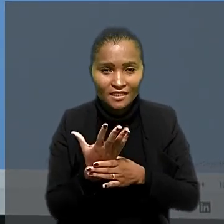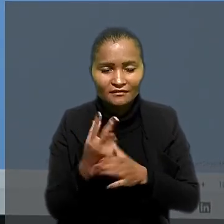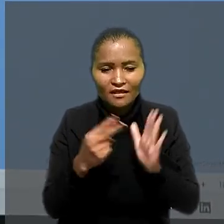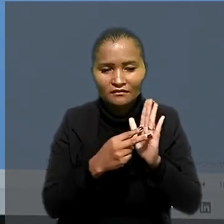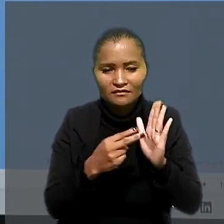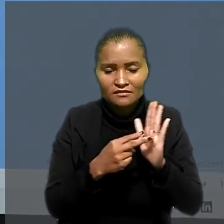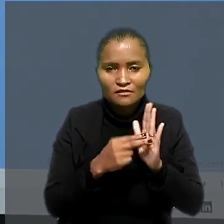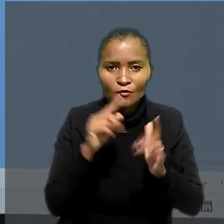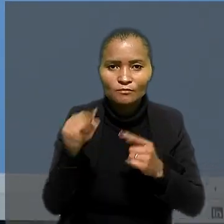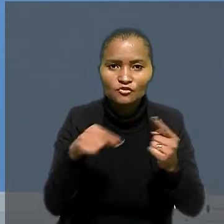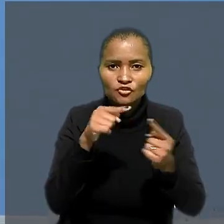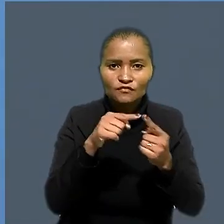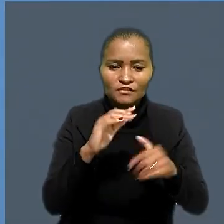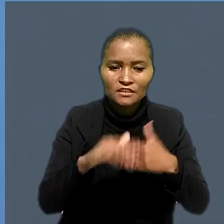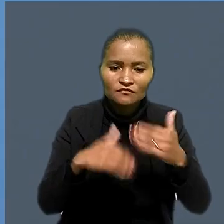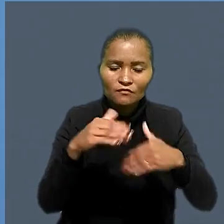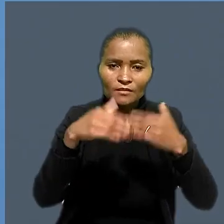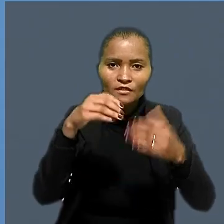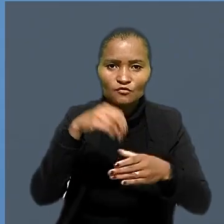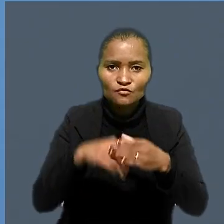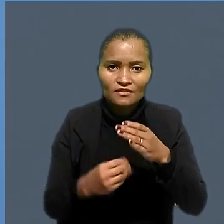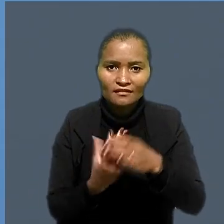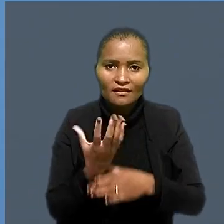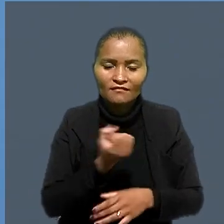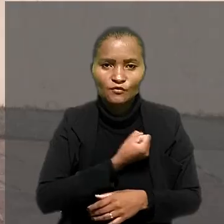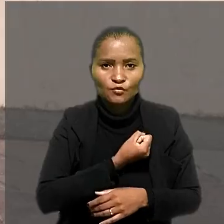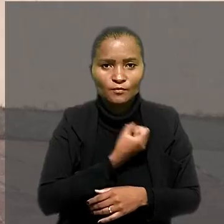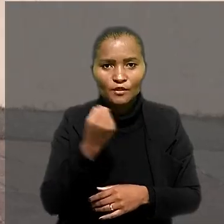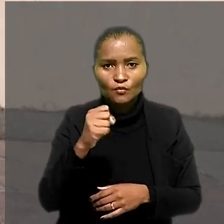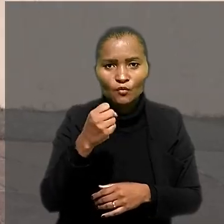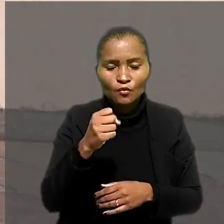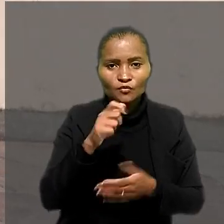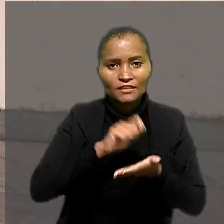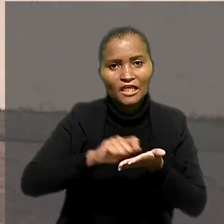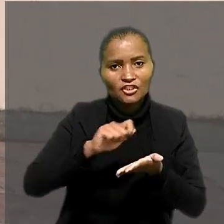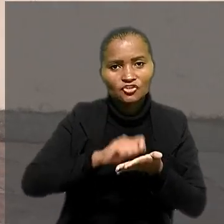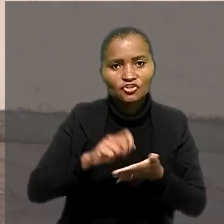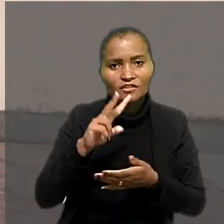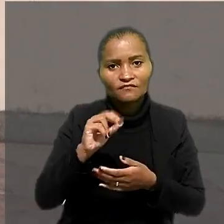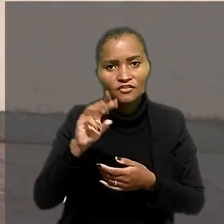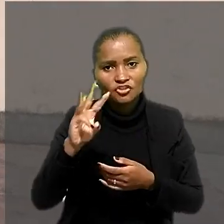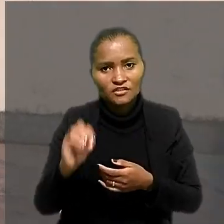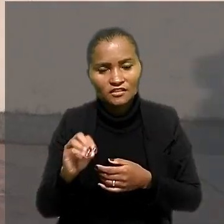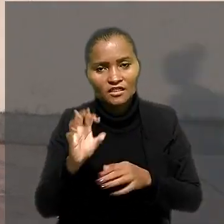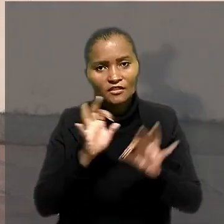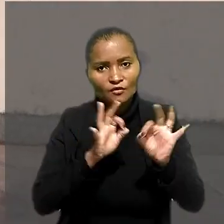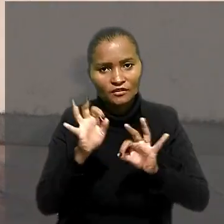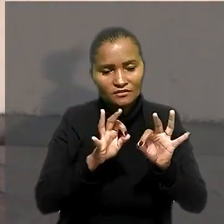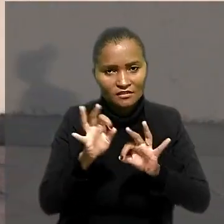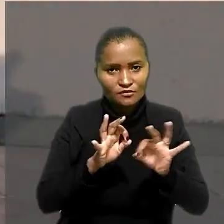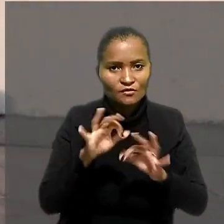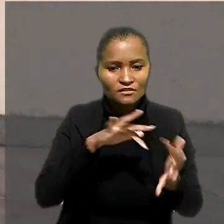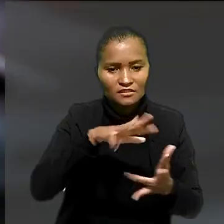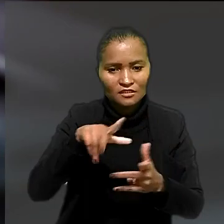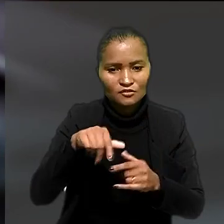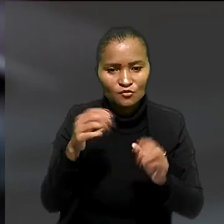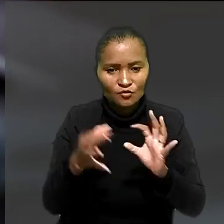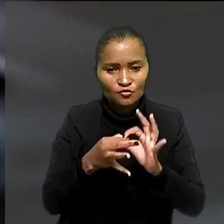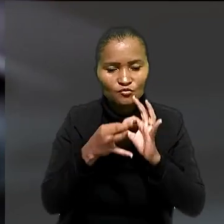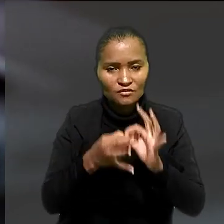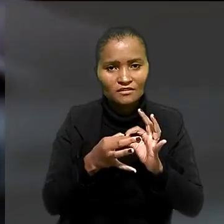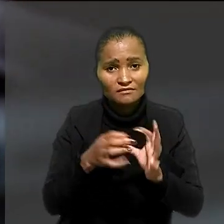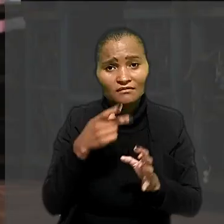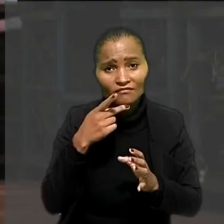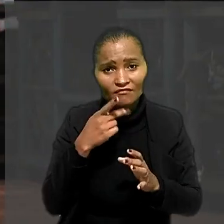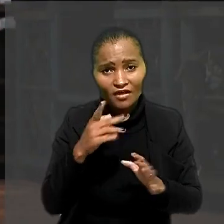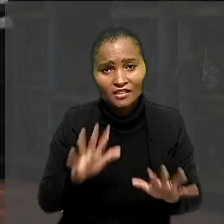Objetivo de Desenvolvimento Sustentável nº 8 da Agenda 2030 da Organização das Nações Unidas, que trata